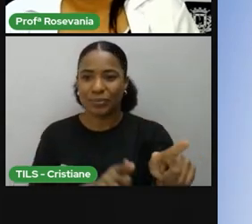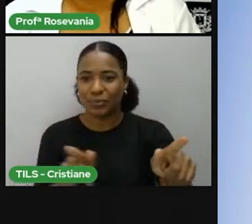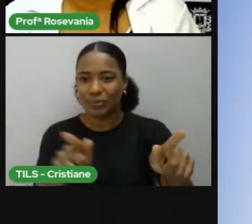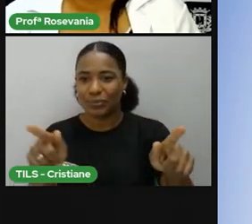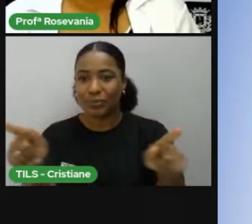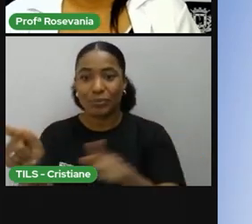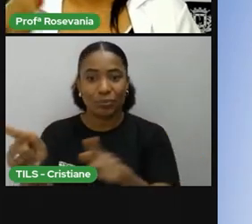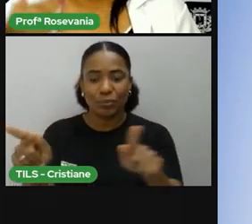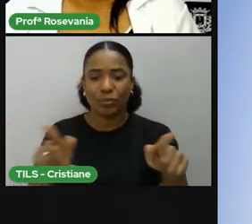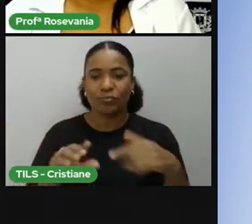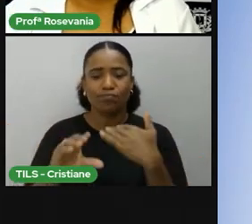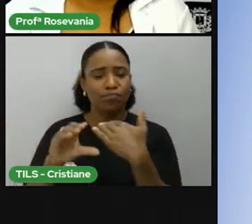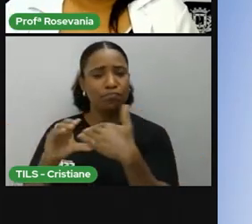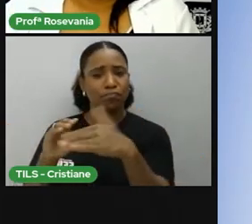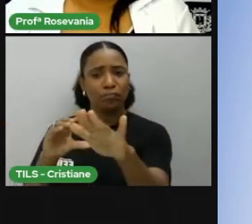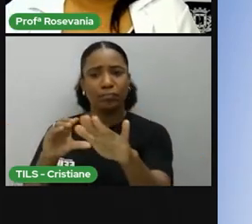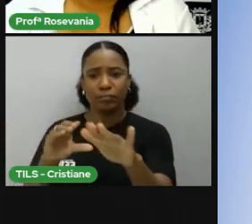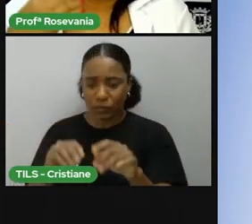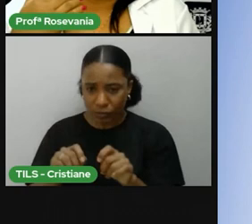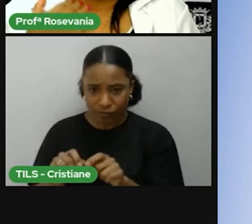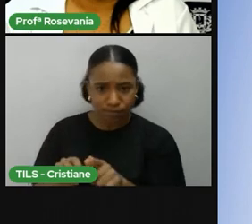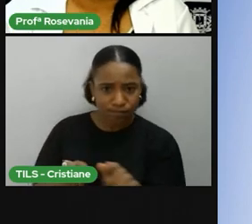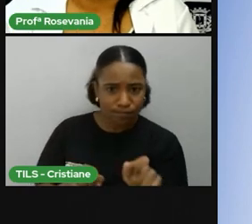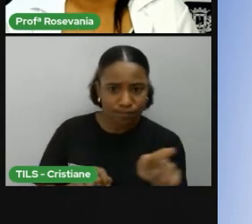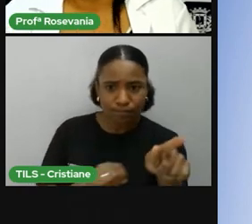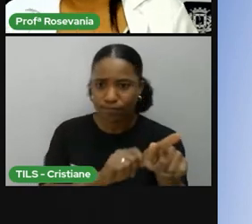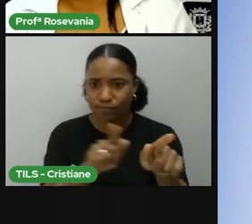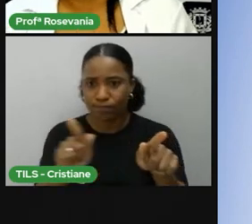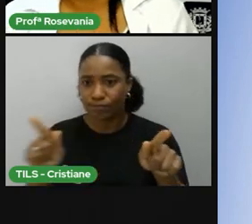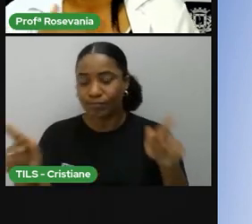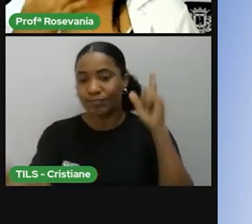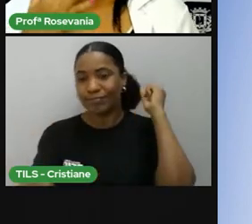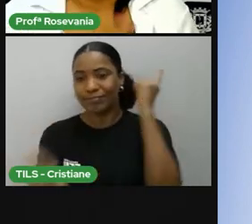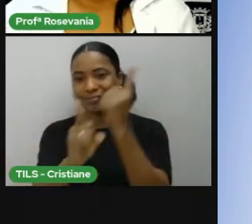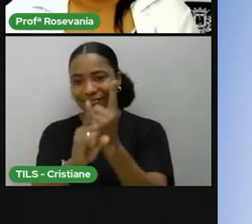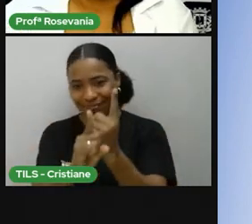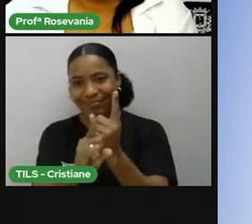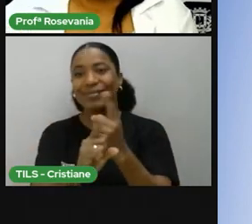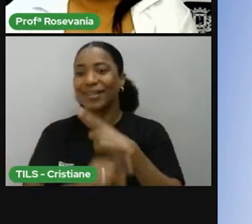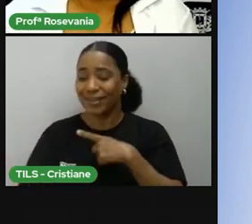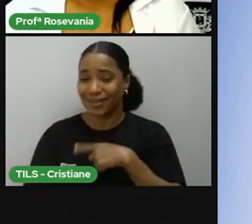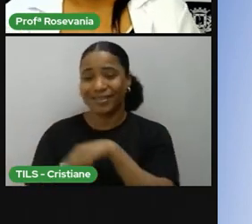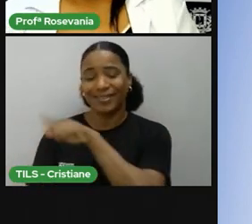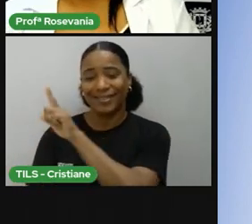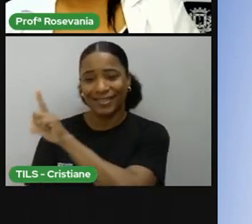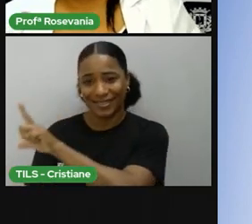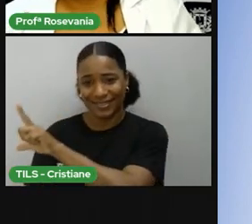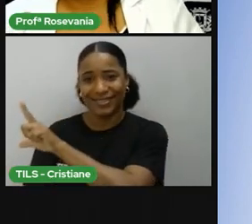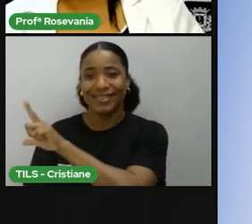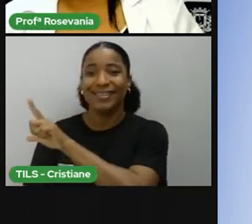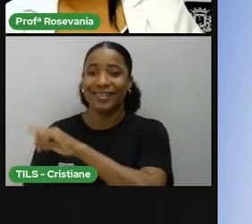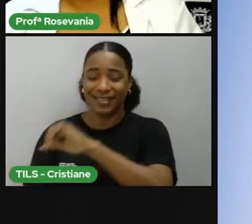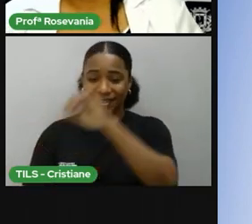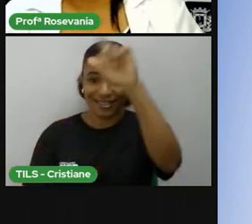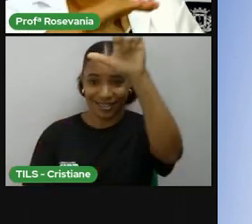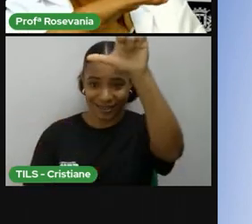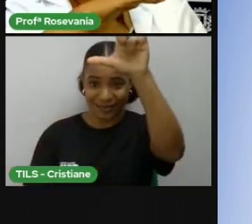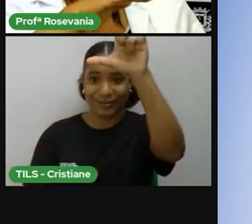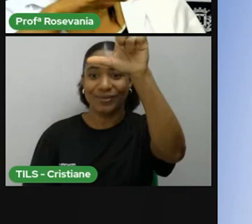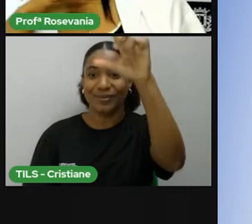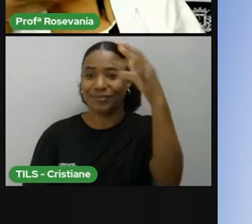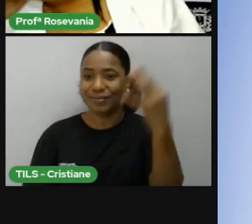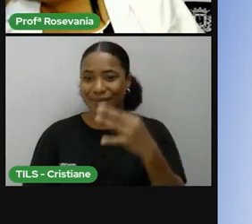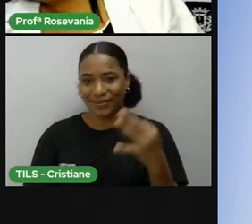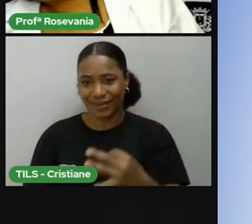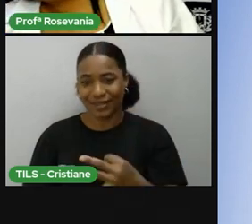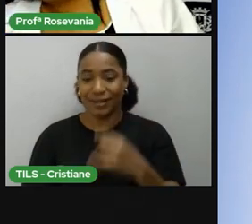localização para alguém, aquela localização ali, ela vem composta de latitude e longitude. As latitudes, como eu falei, são as